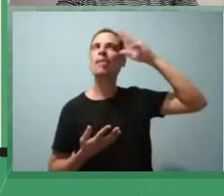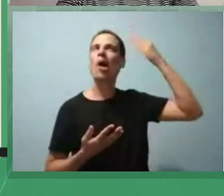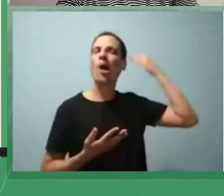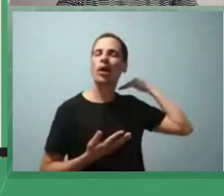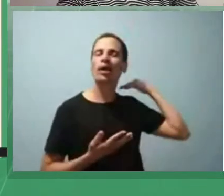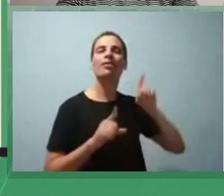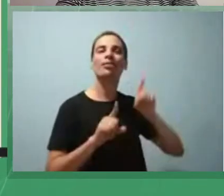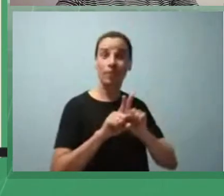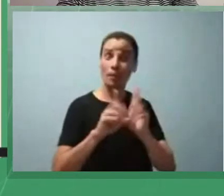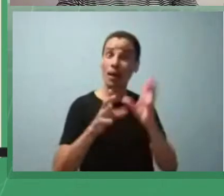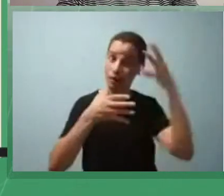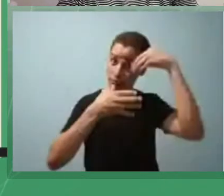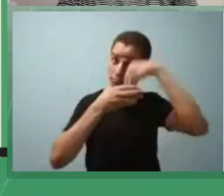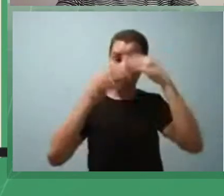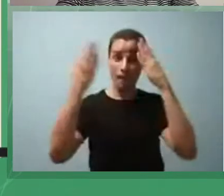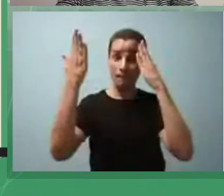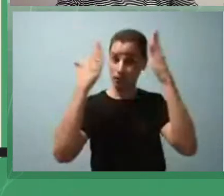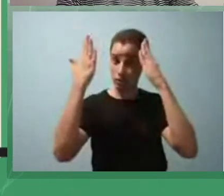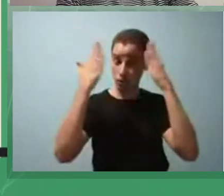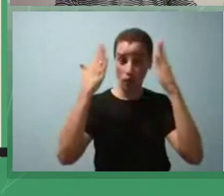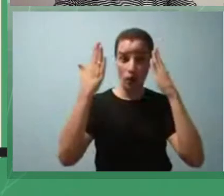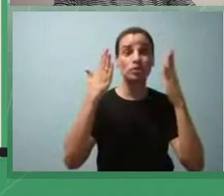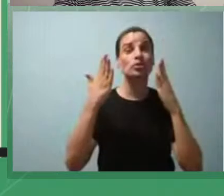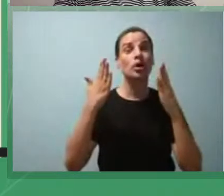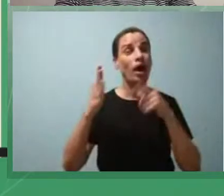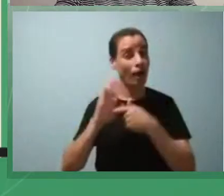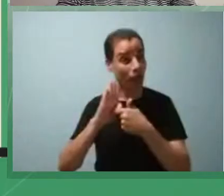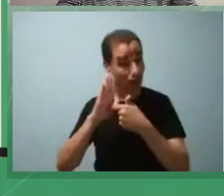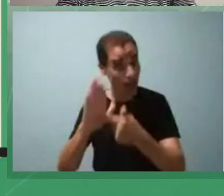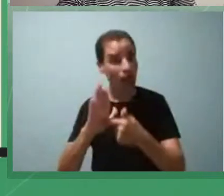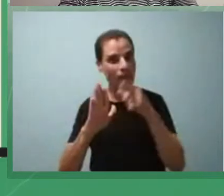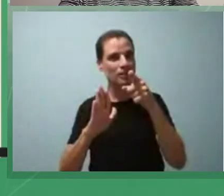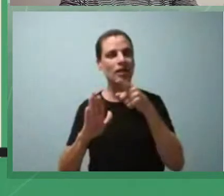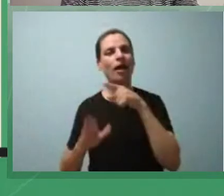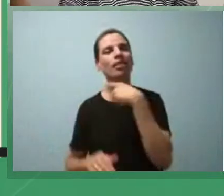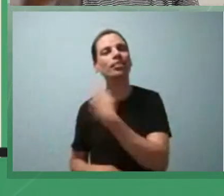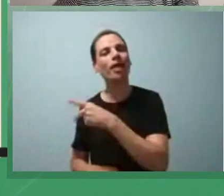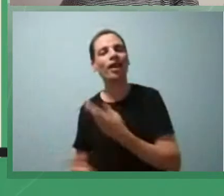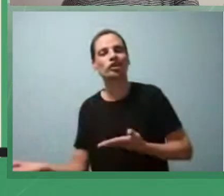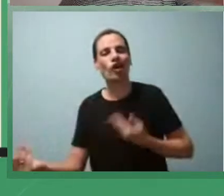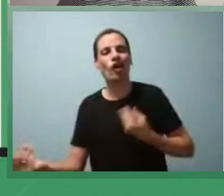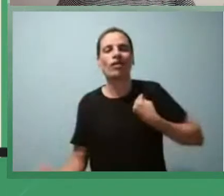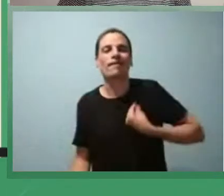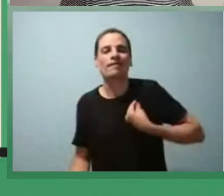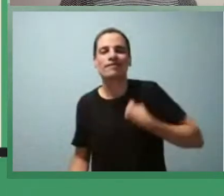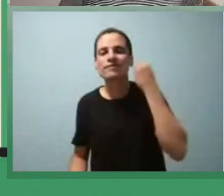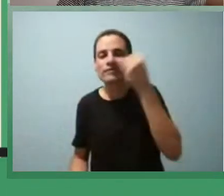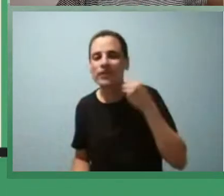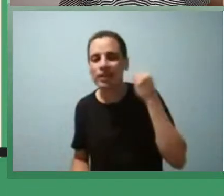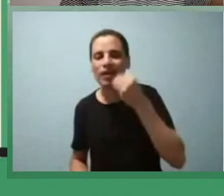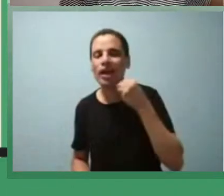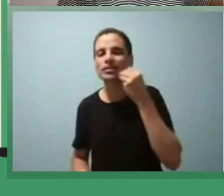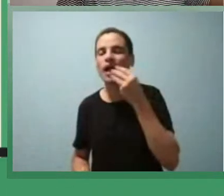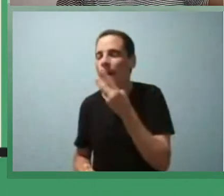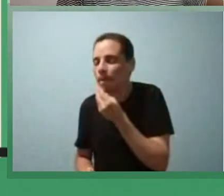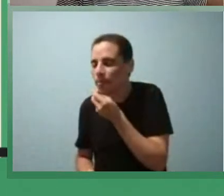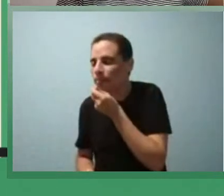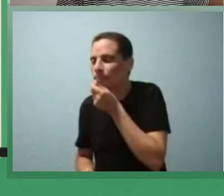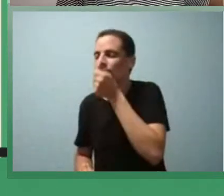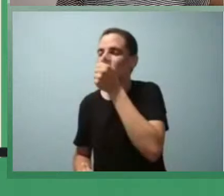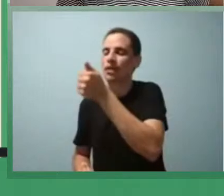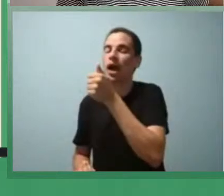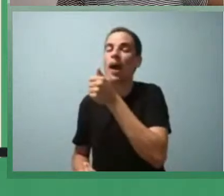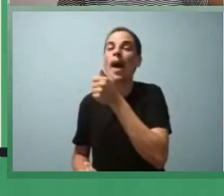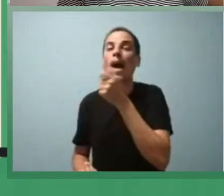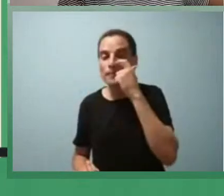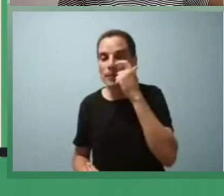que foi apresentado através dessa vivência que ele teve ao experimentar o biscoito da avó e aí